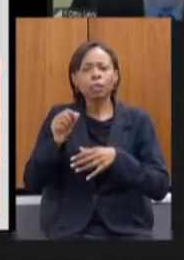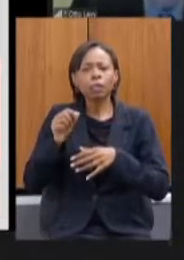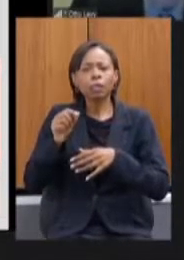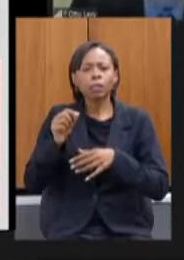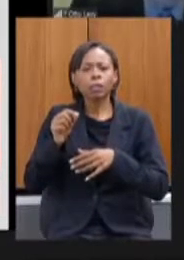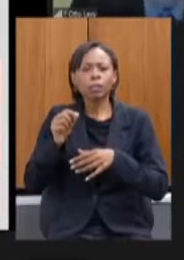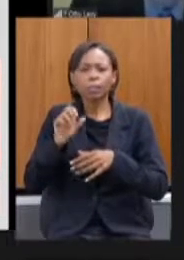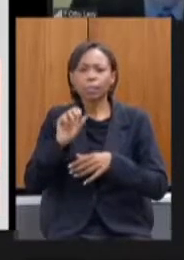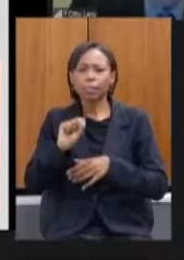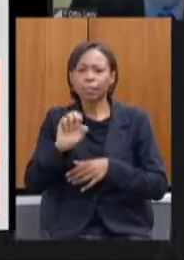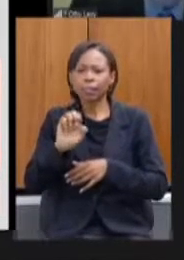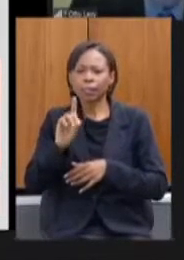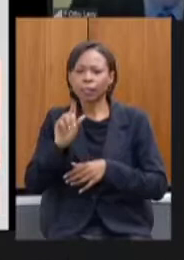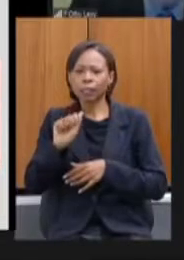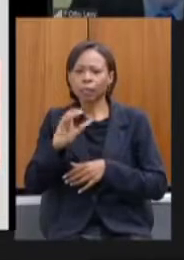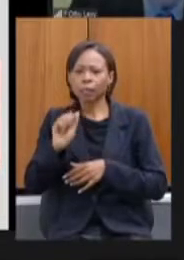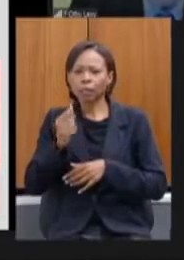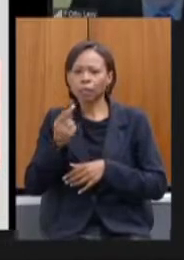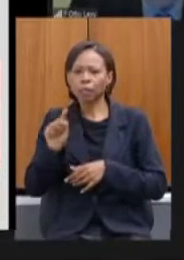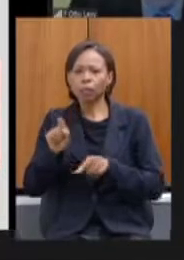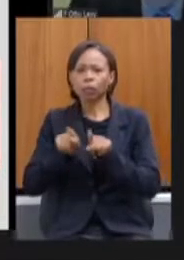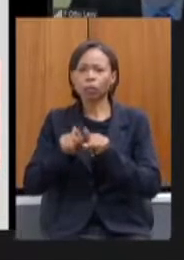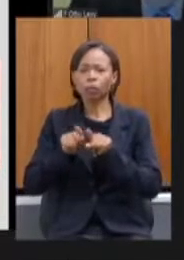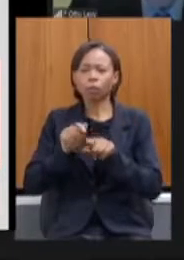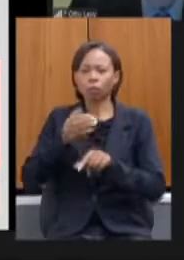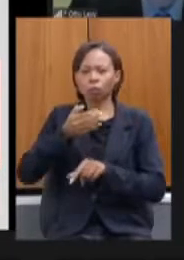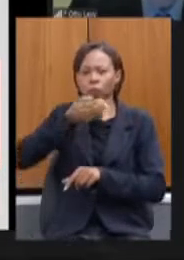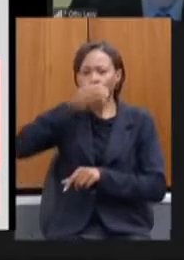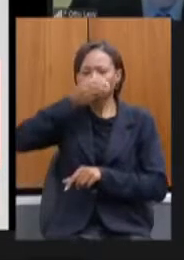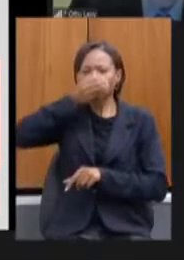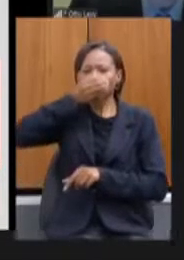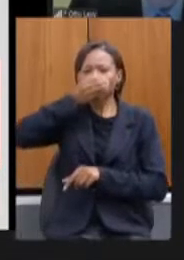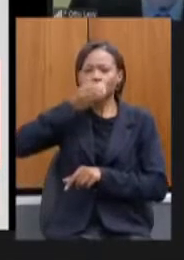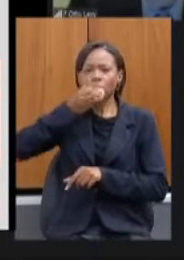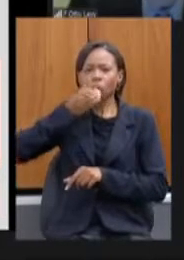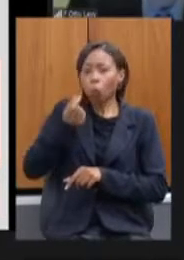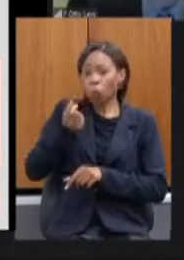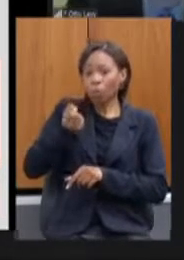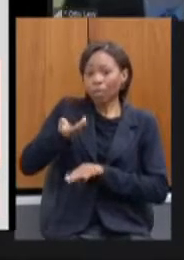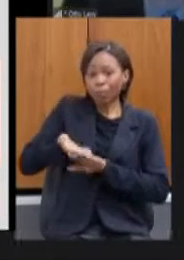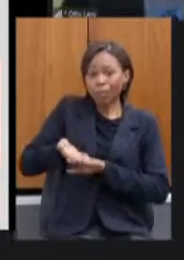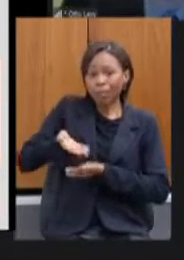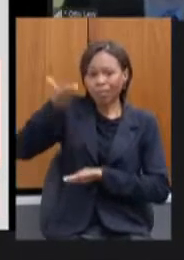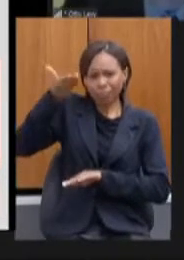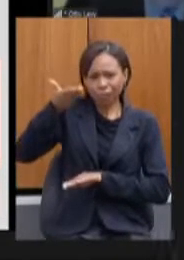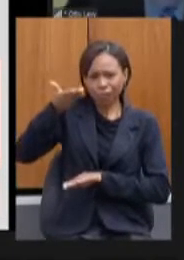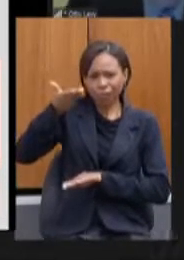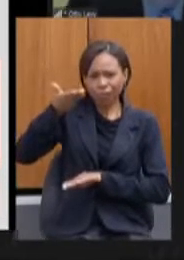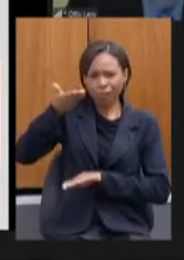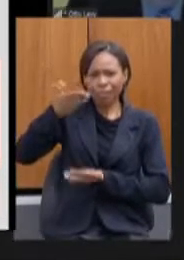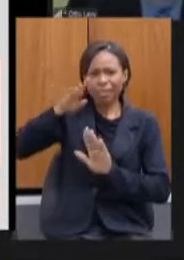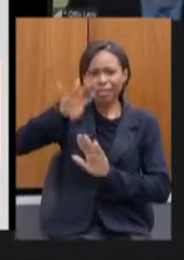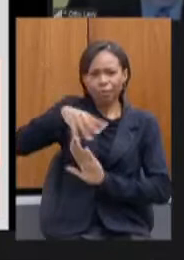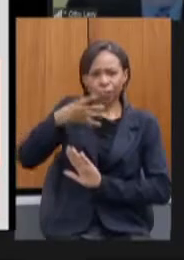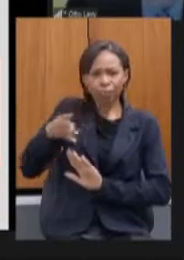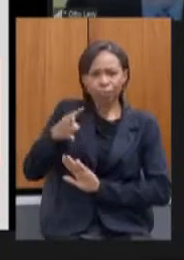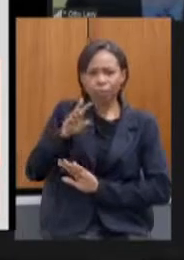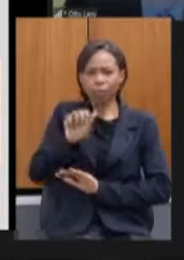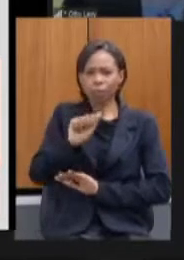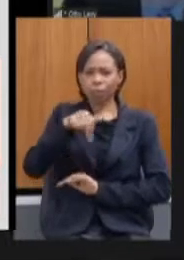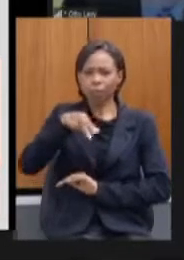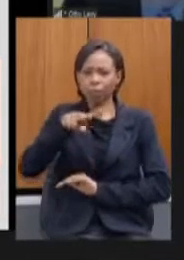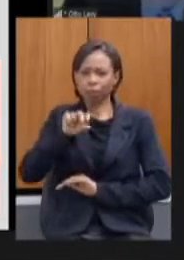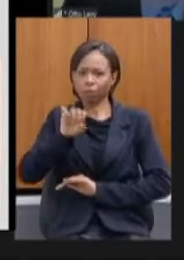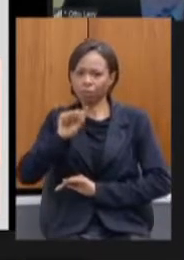superiores ao permitido na tabela da Anvisa pregoeiro não habilitou a empresa realizou um